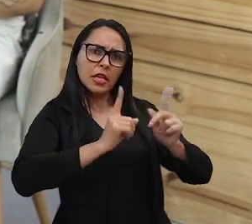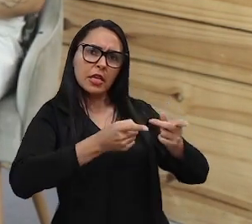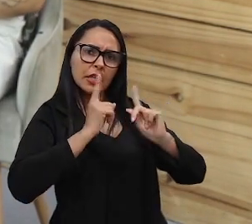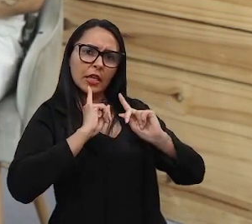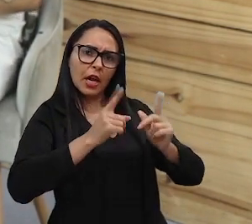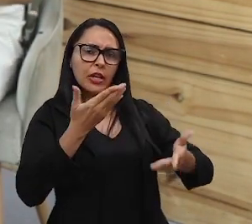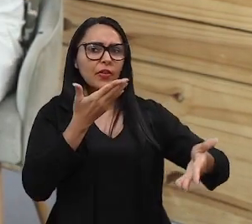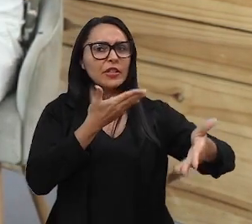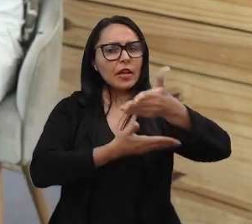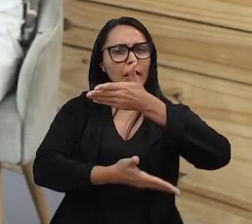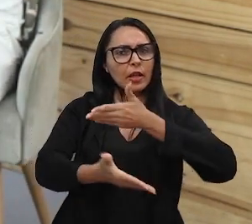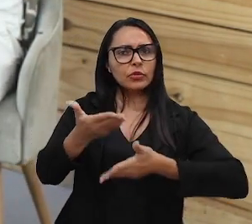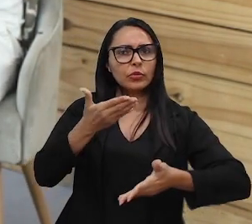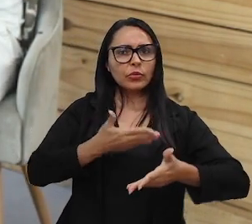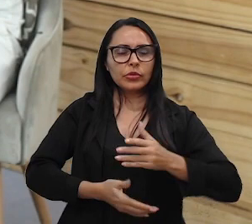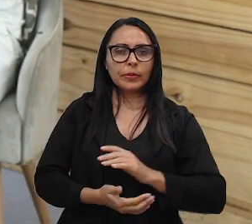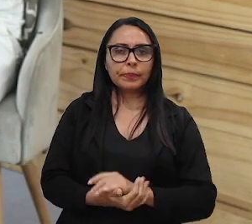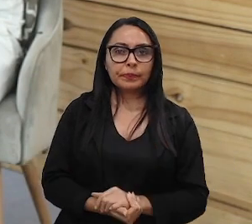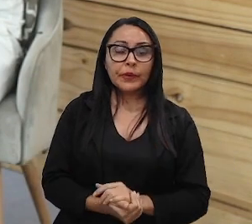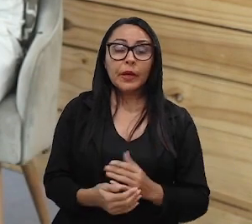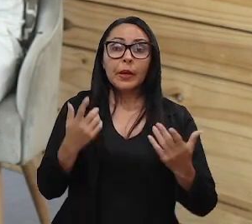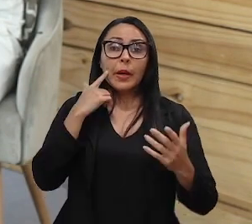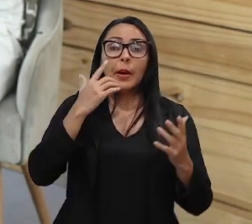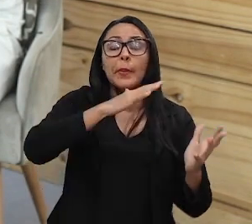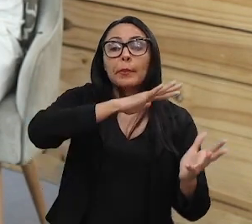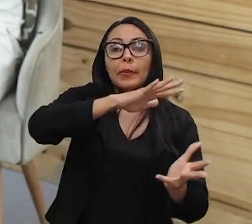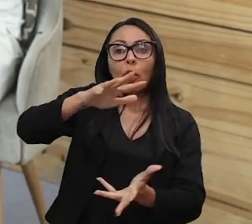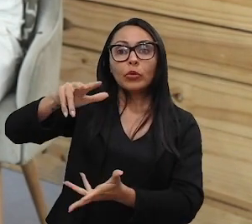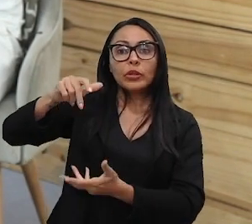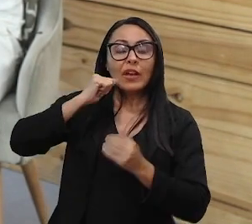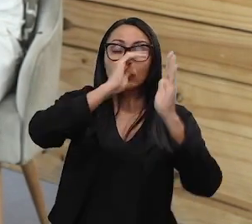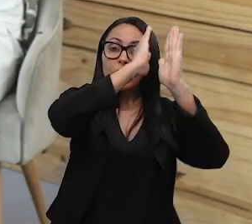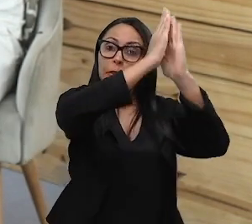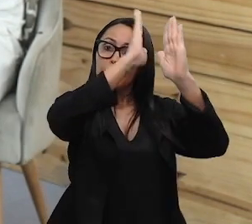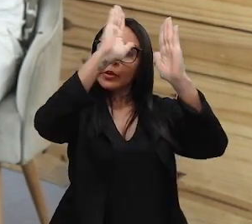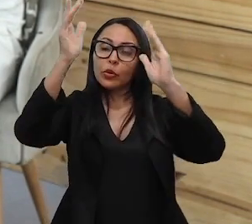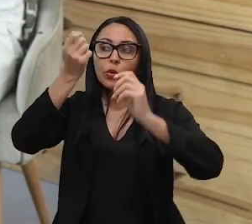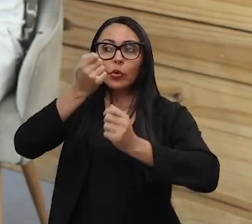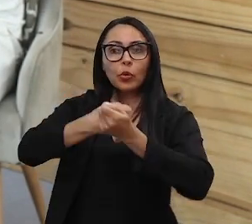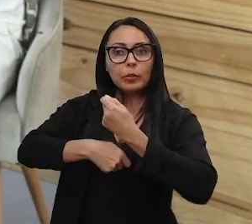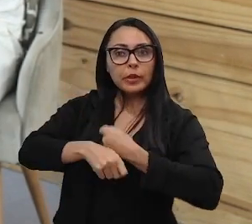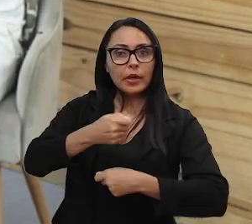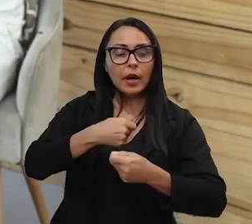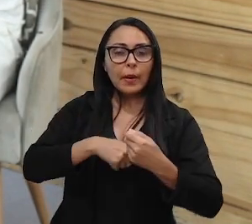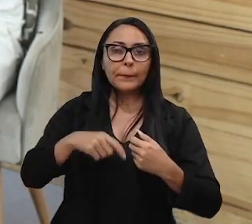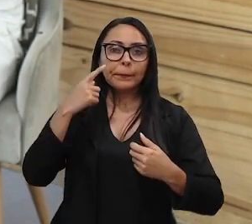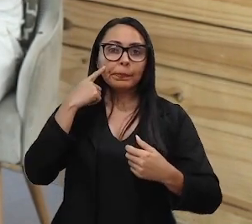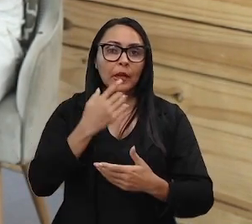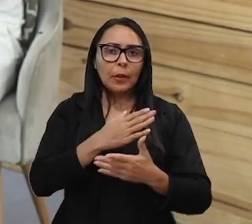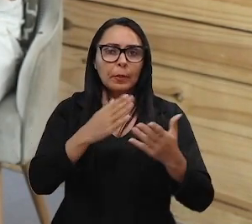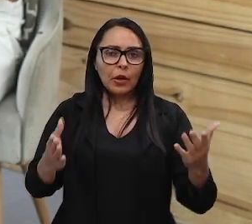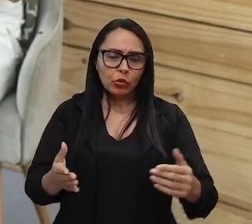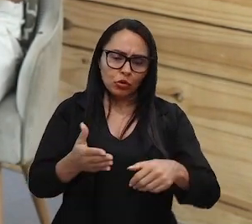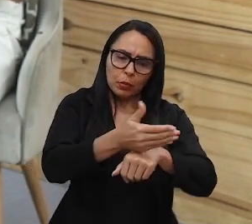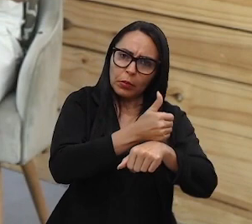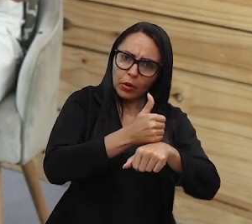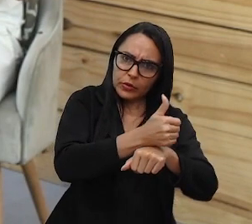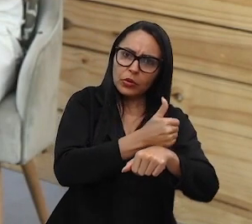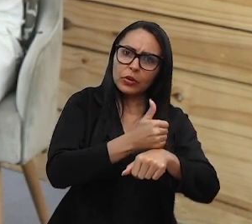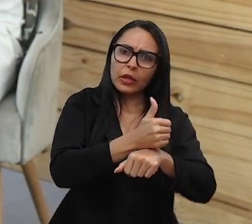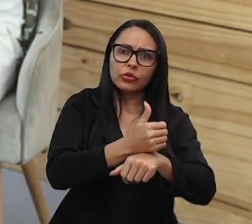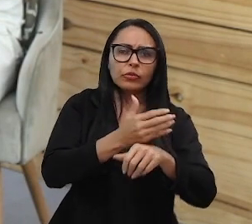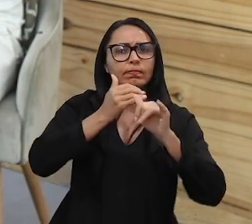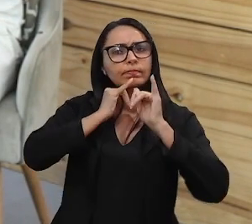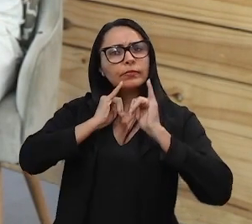complexas. Mas, para o universo da biblioteconomia, para a ciência da informação, para os profissionais da informação,